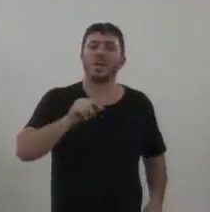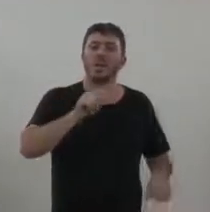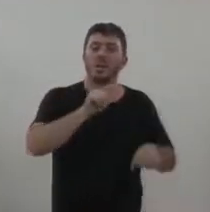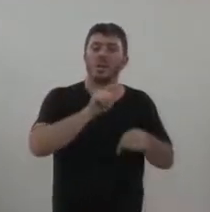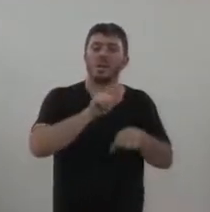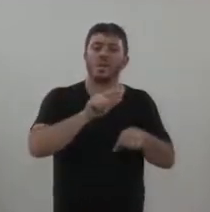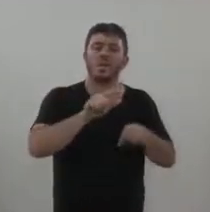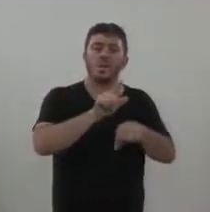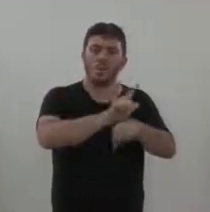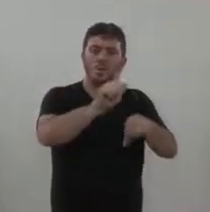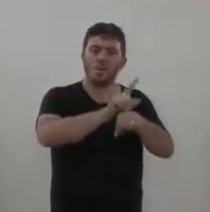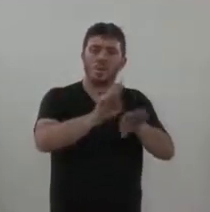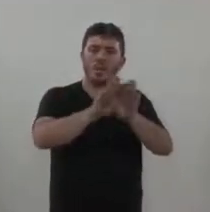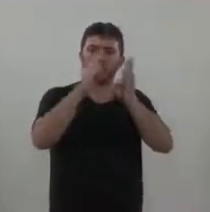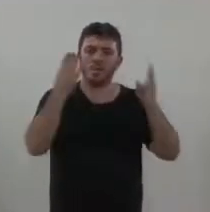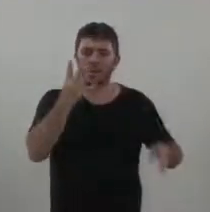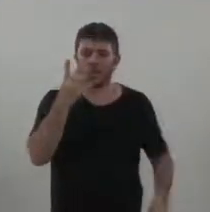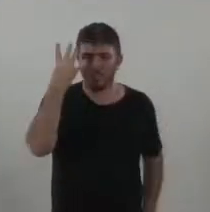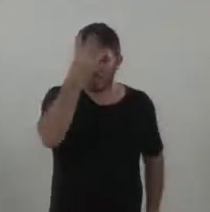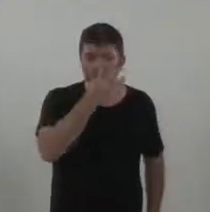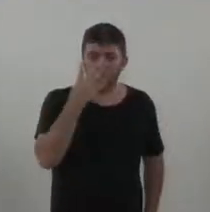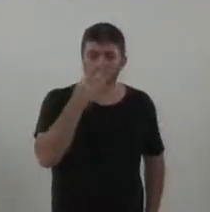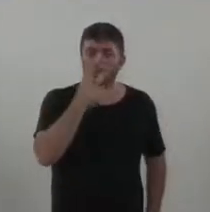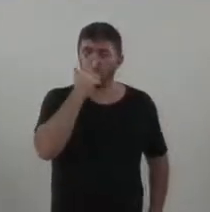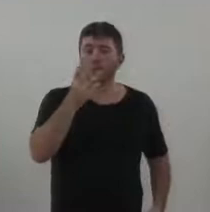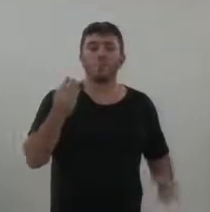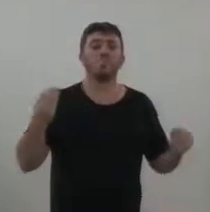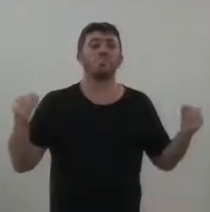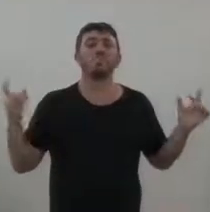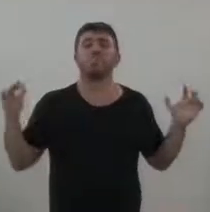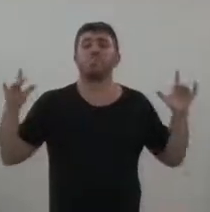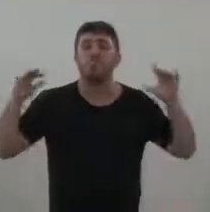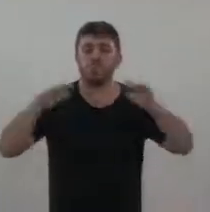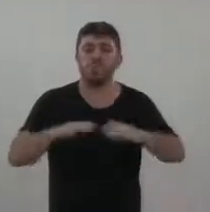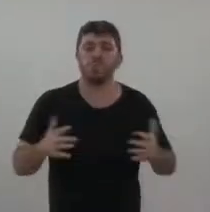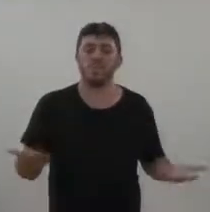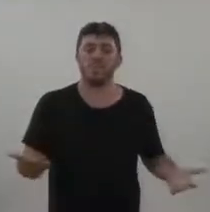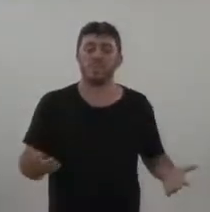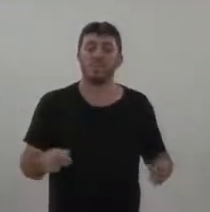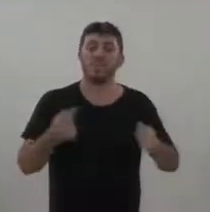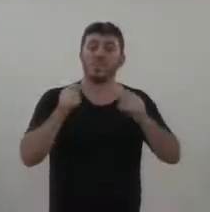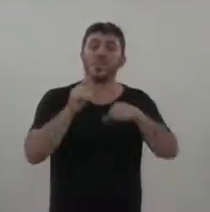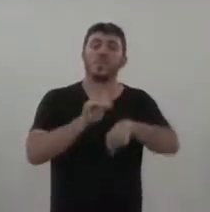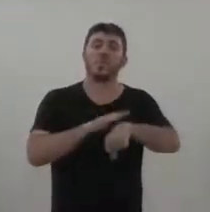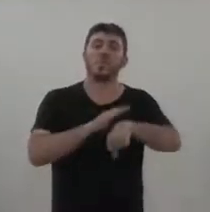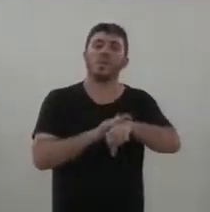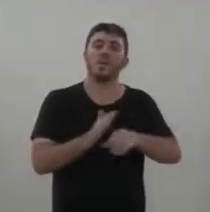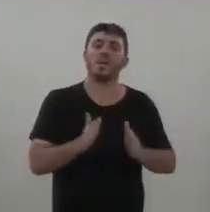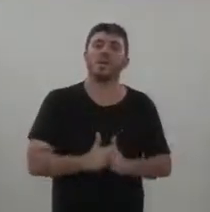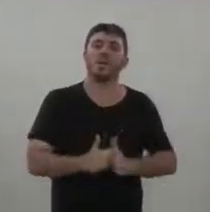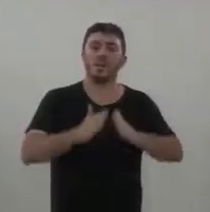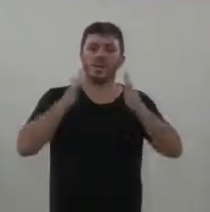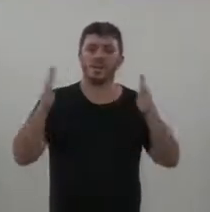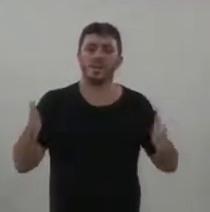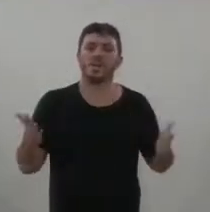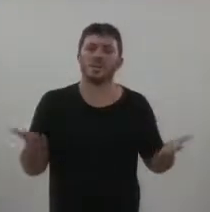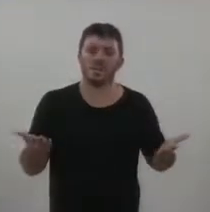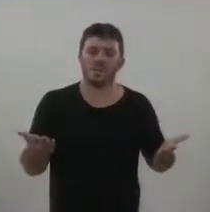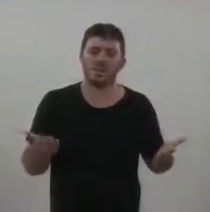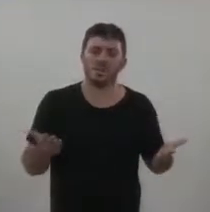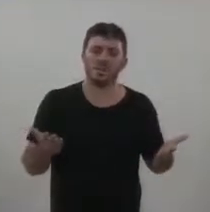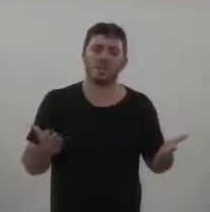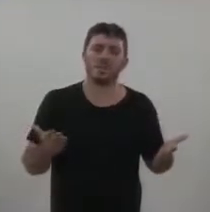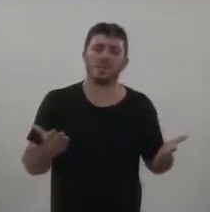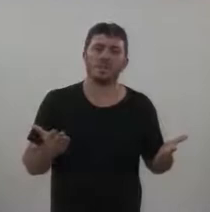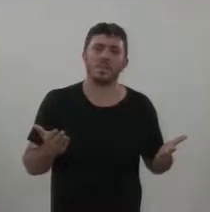horas, é para você criar tumulto, as pessoas virem mesmo, deveria ser mais, deveria ser doze horas, né, você teria número de pessoas